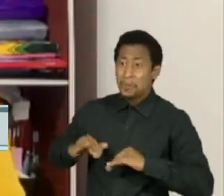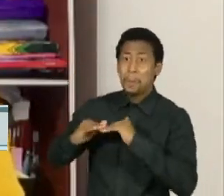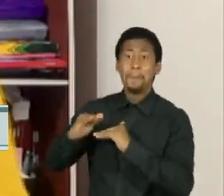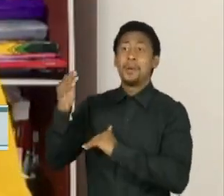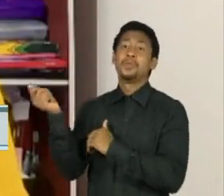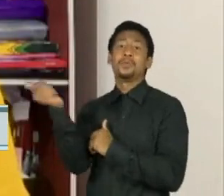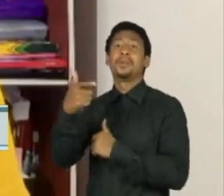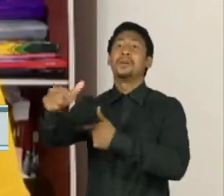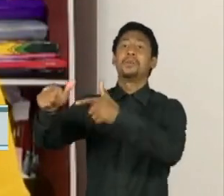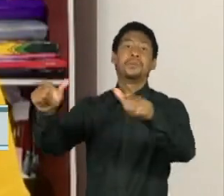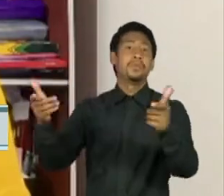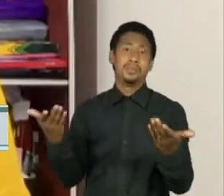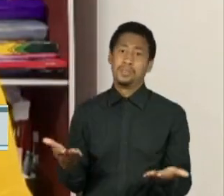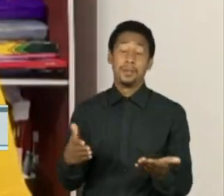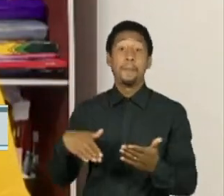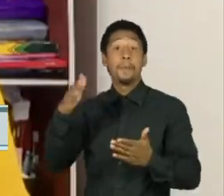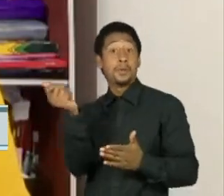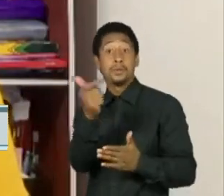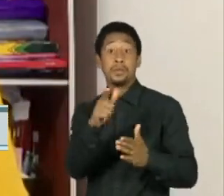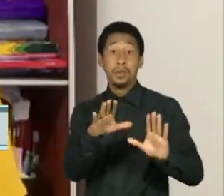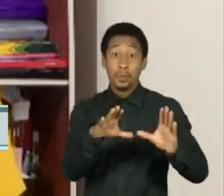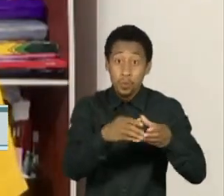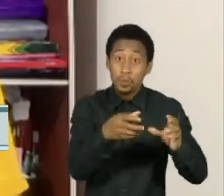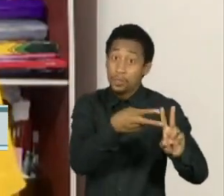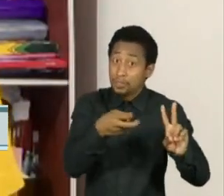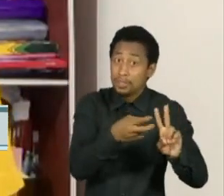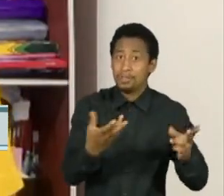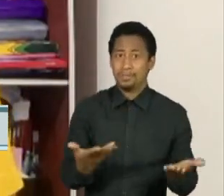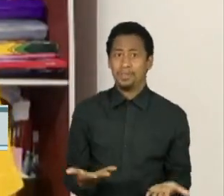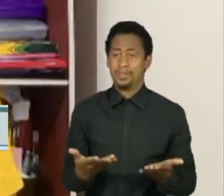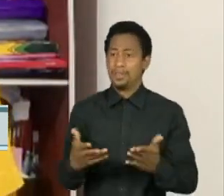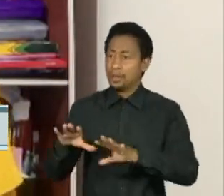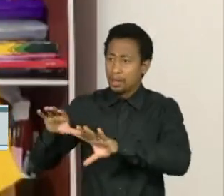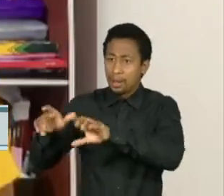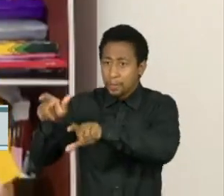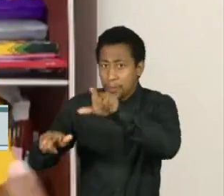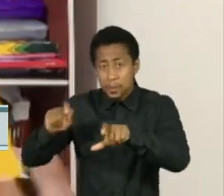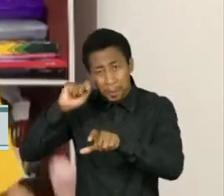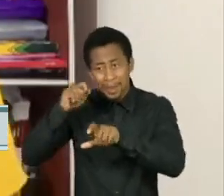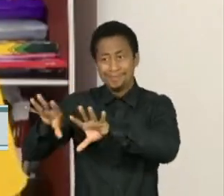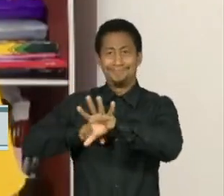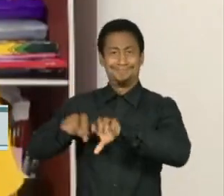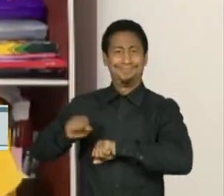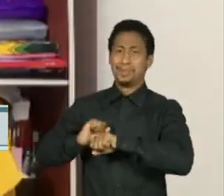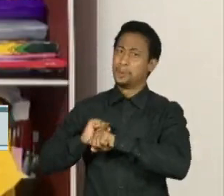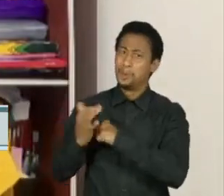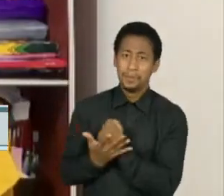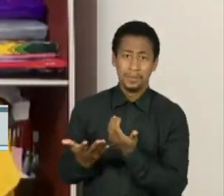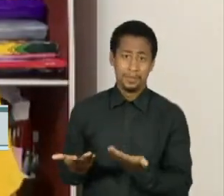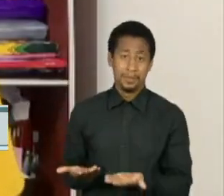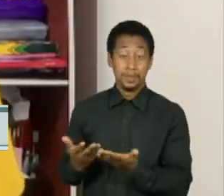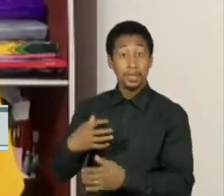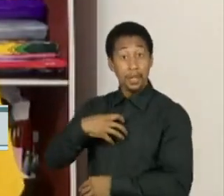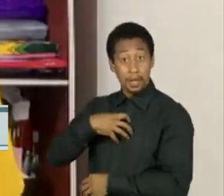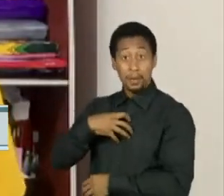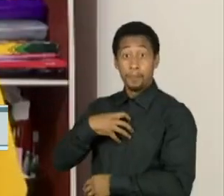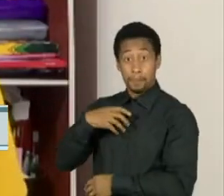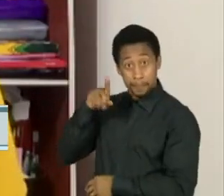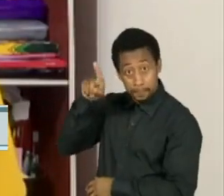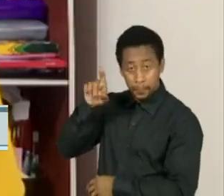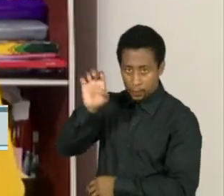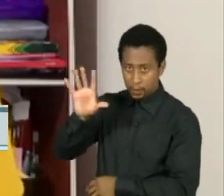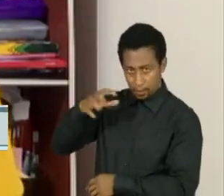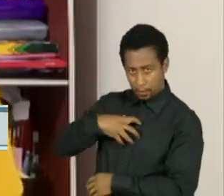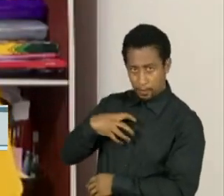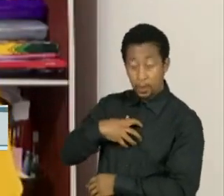negra e indígena é mais exposta do que todo mundo. A gente viu, Aldo, na Bahia, ano passado, oito